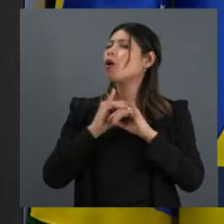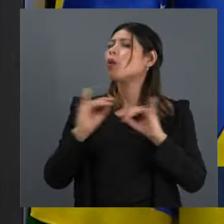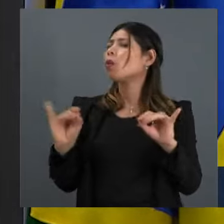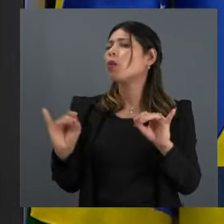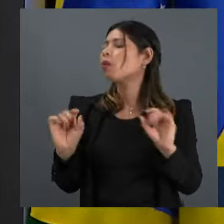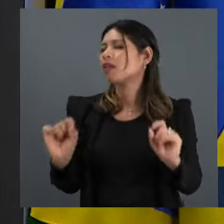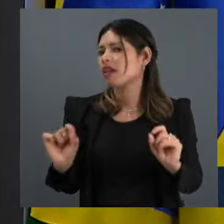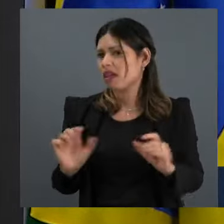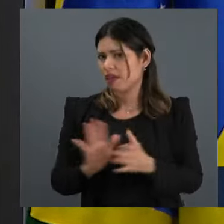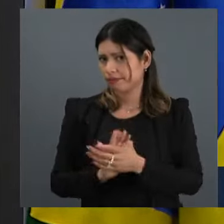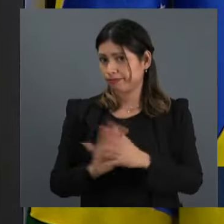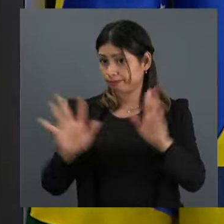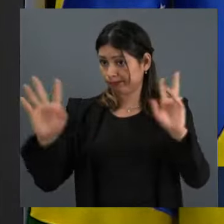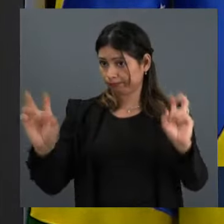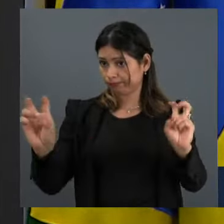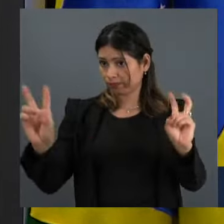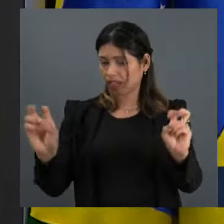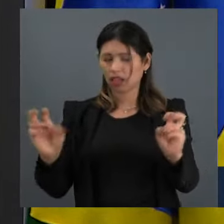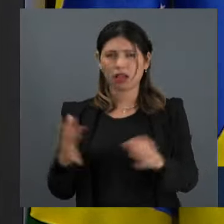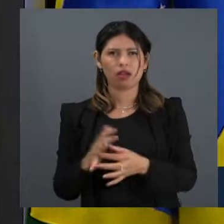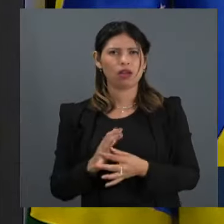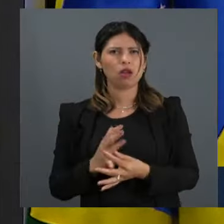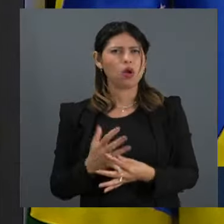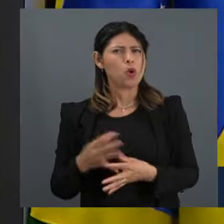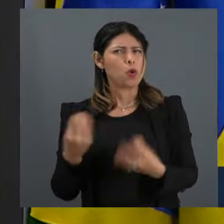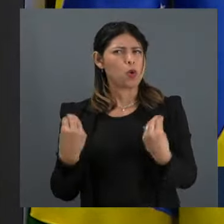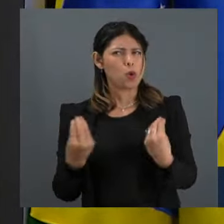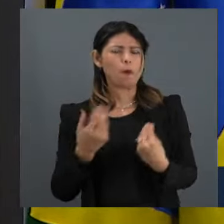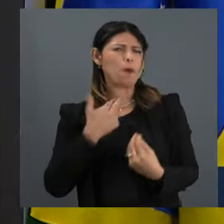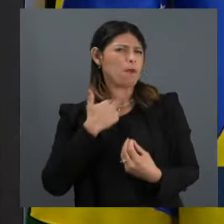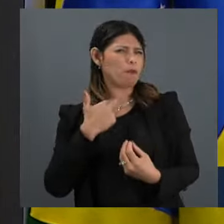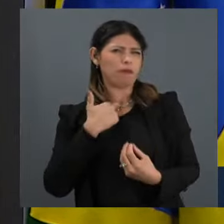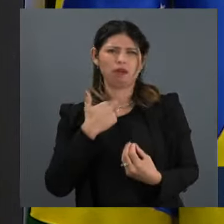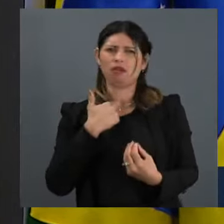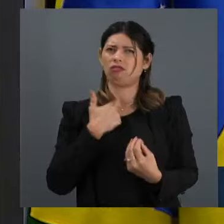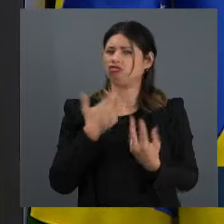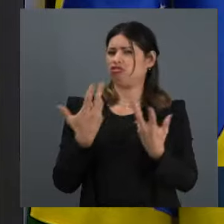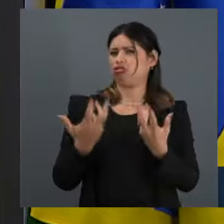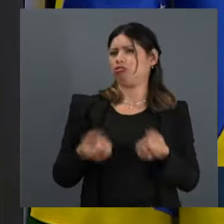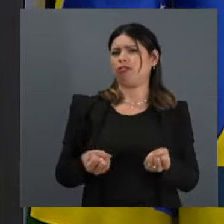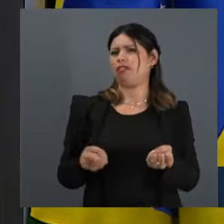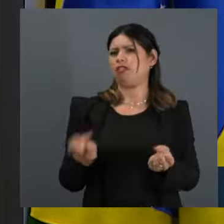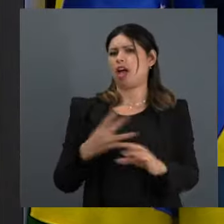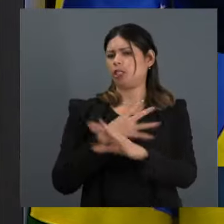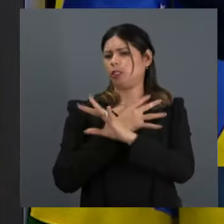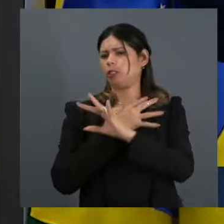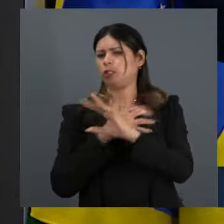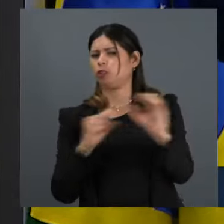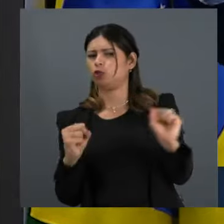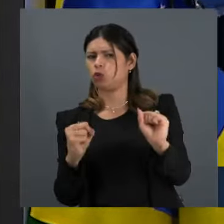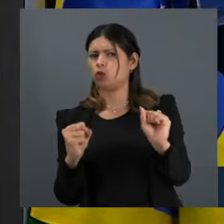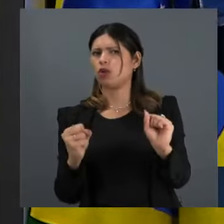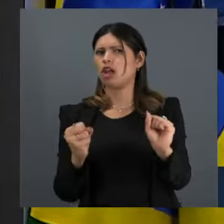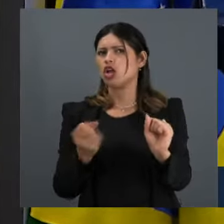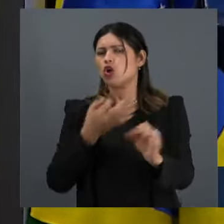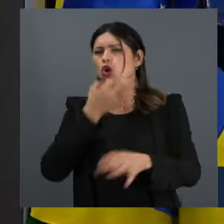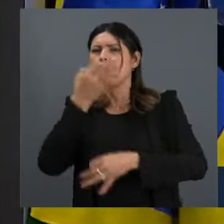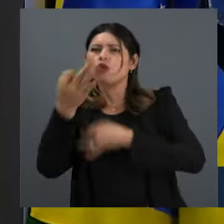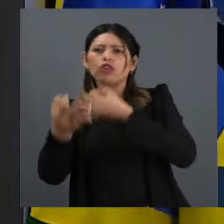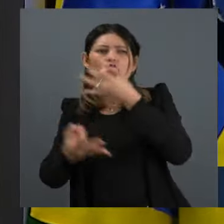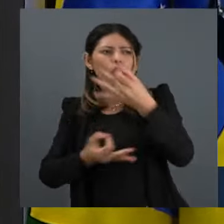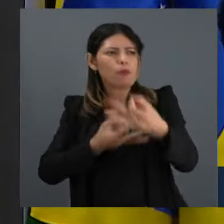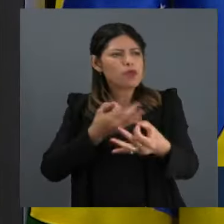não se pode permitir a volta da censura sob qualquer argumento no Brasil.